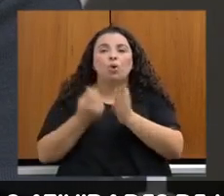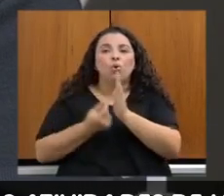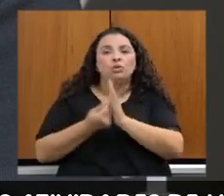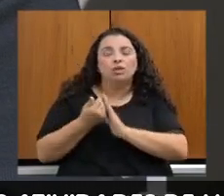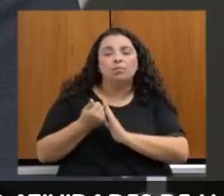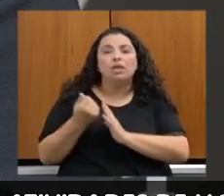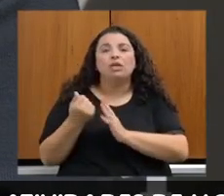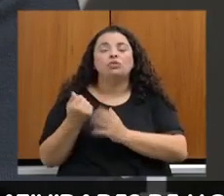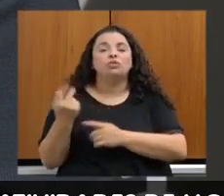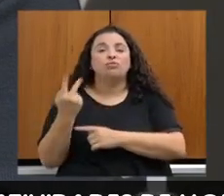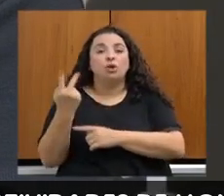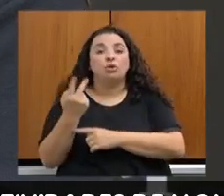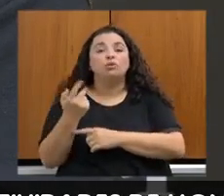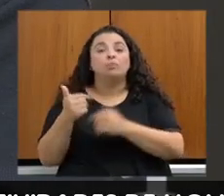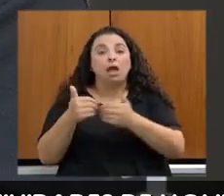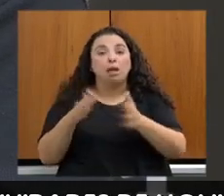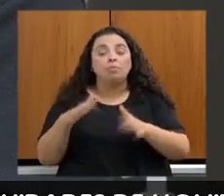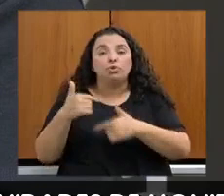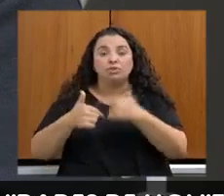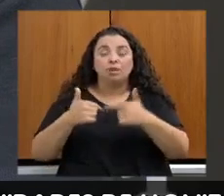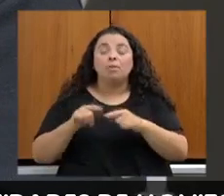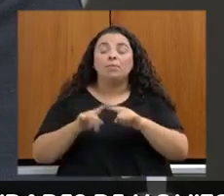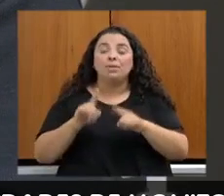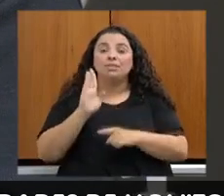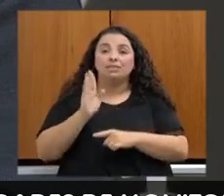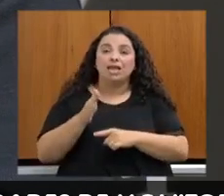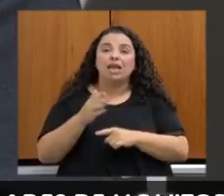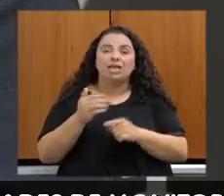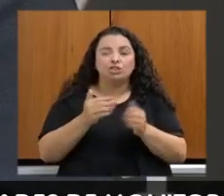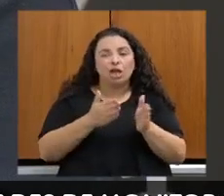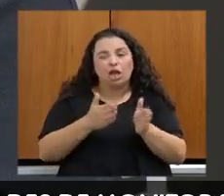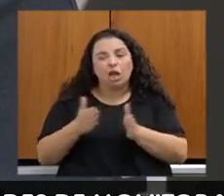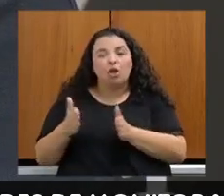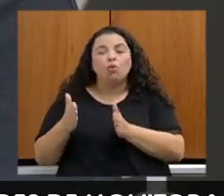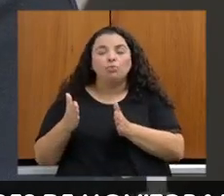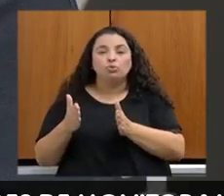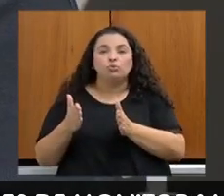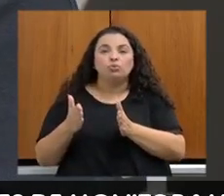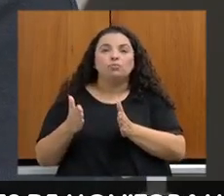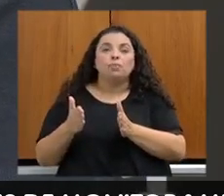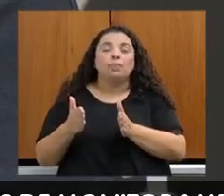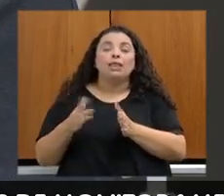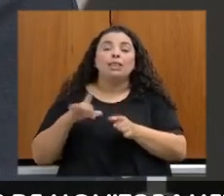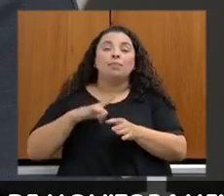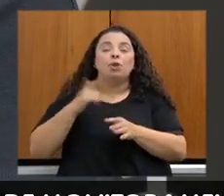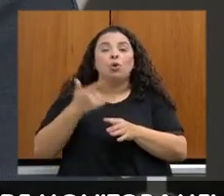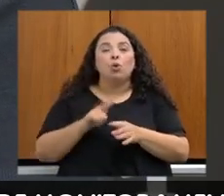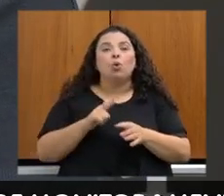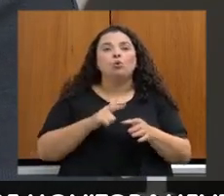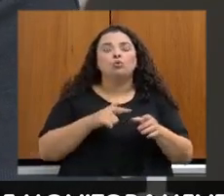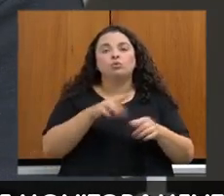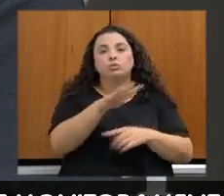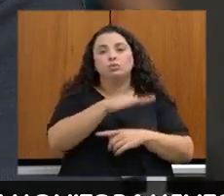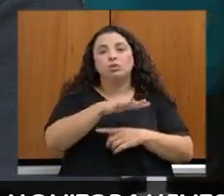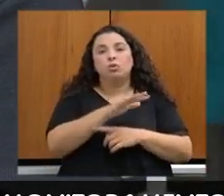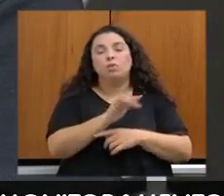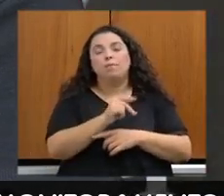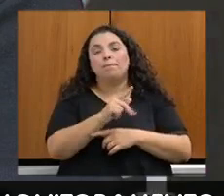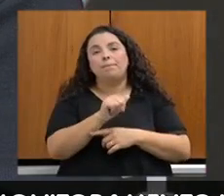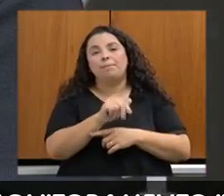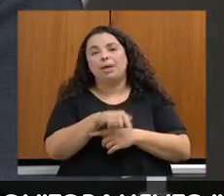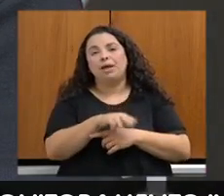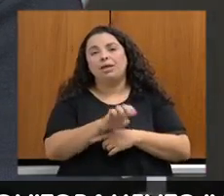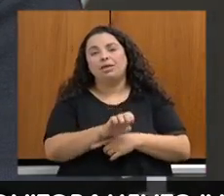trabalhos, mas são trabalhos também já em andamento. Temos alguns trabalhos de restauração já iniciados no Parque Estadual de Lapa Grande,